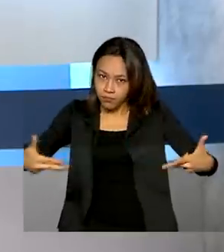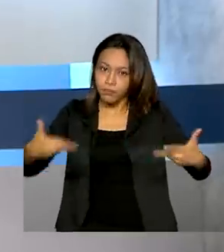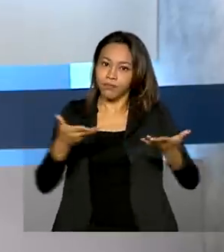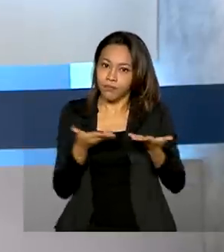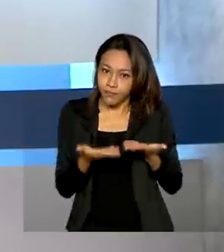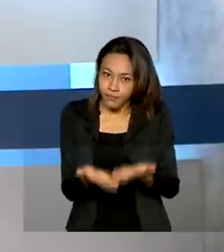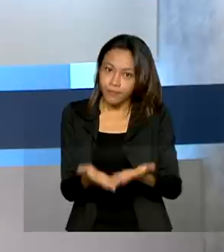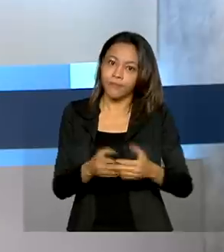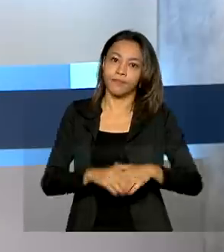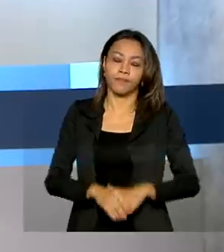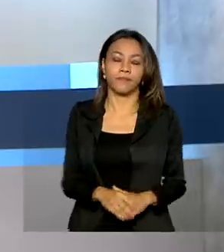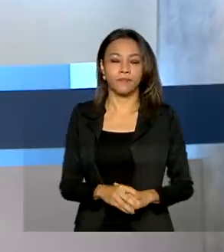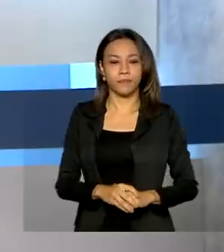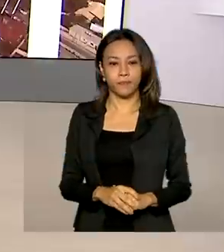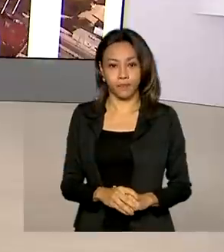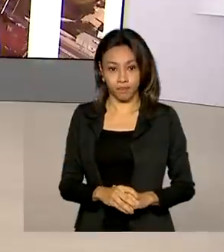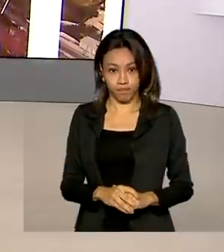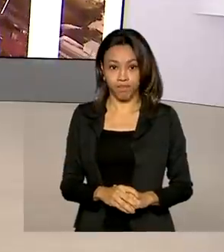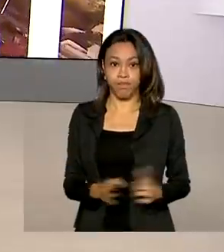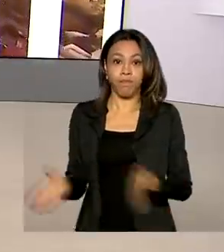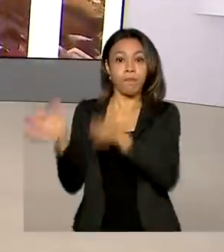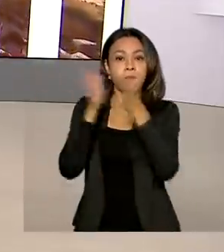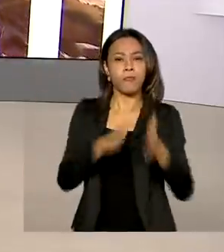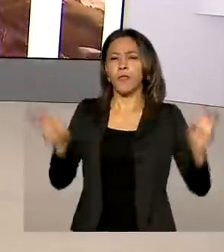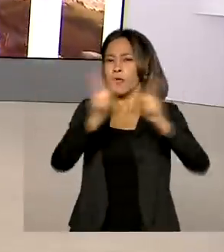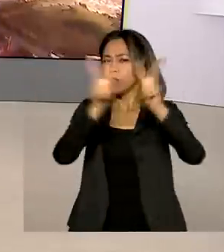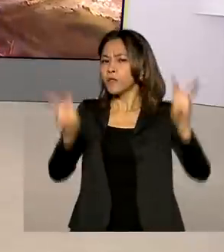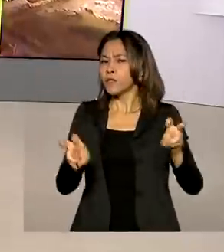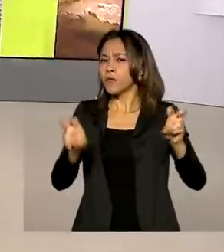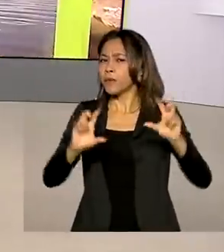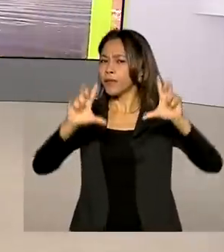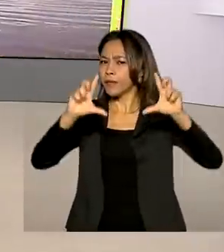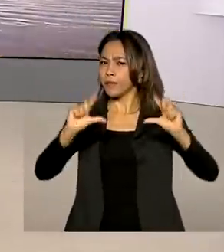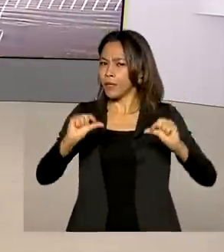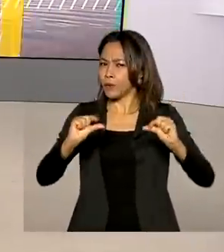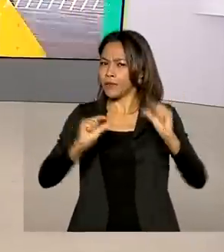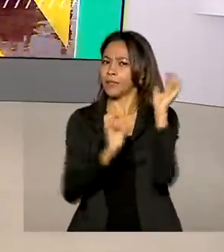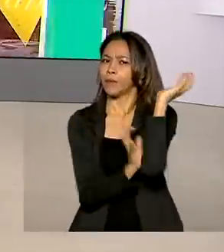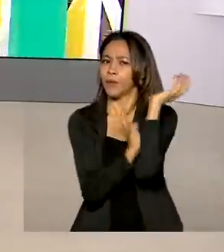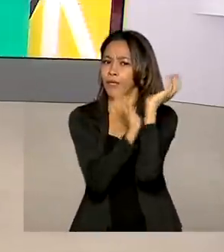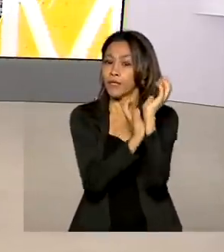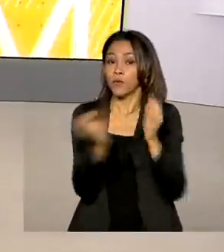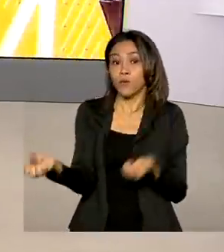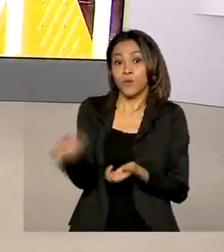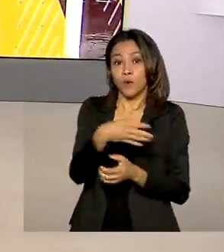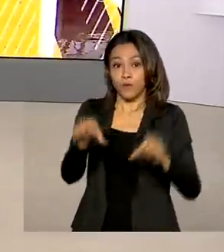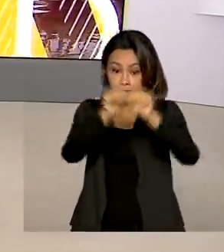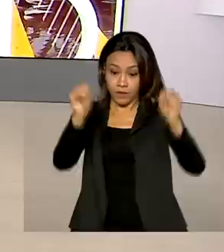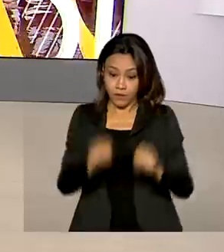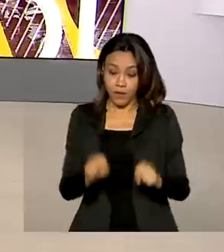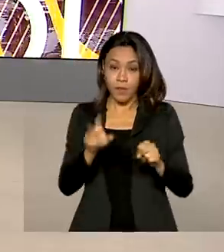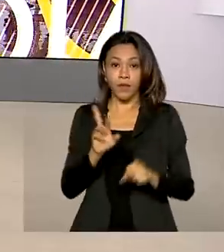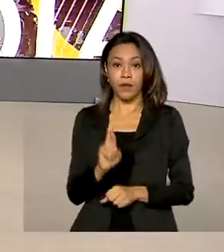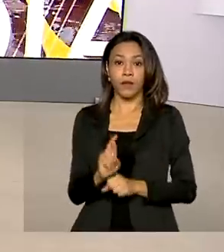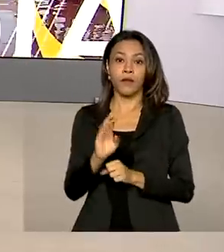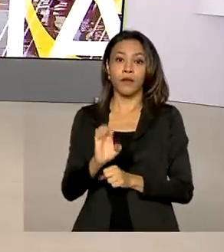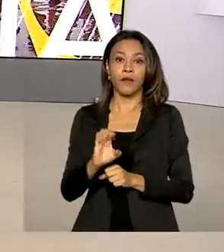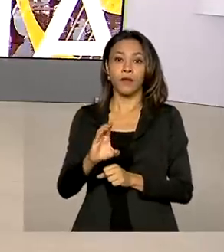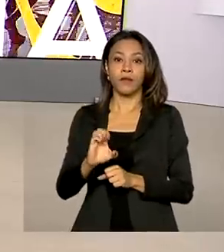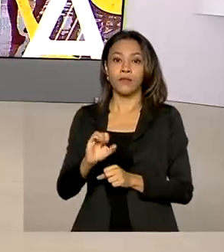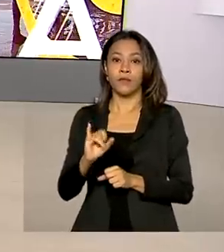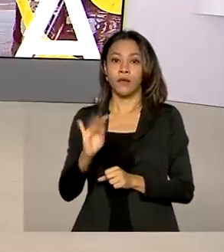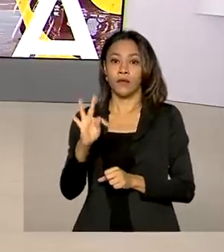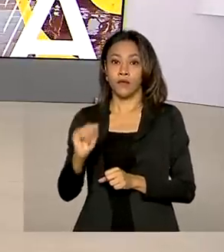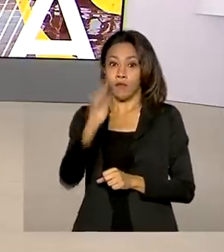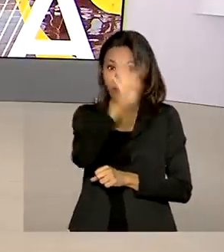operadores de comércio exterior. E por falar em menos burocracia, um novo sistema da Receita Federal unifica o envio